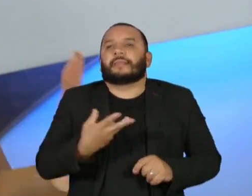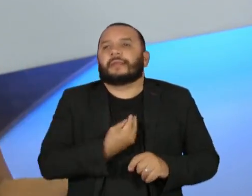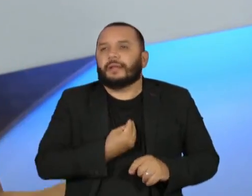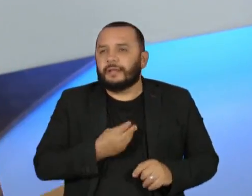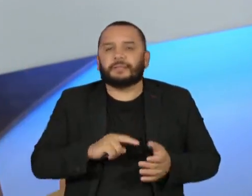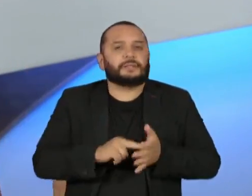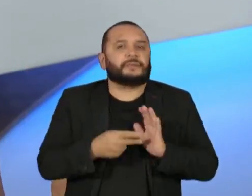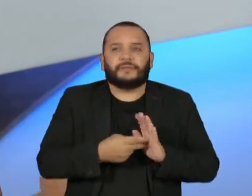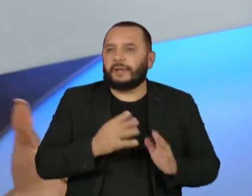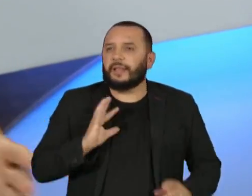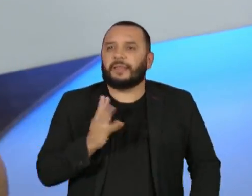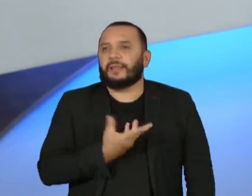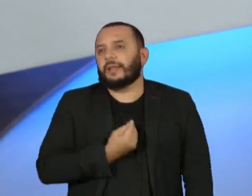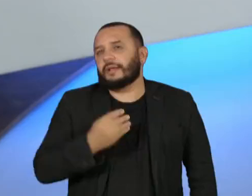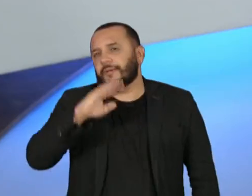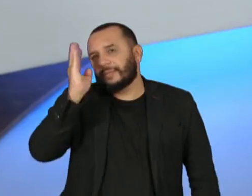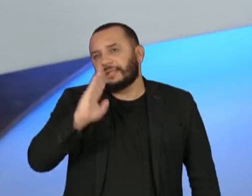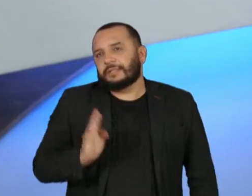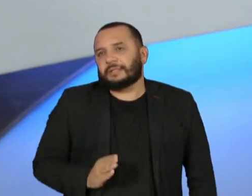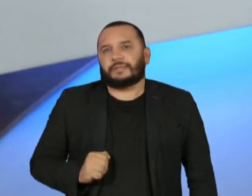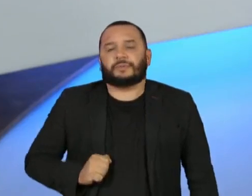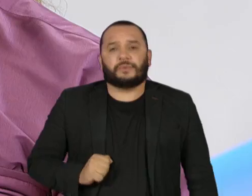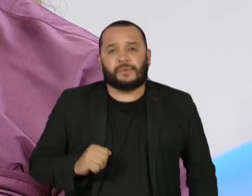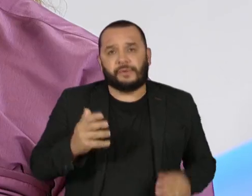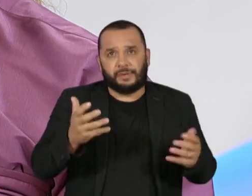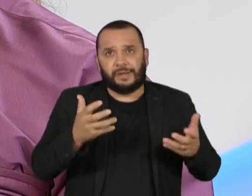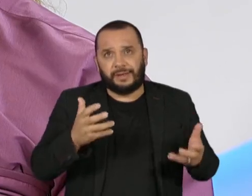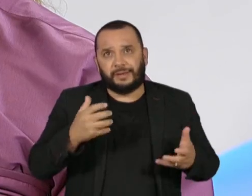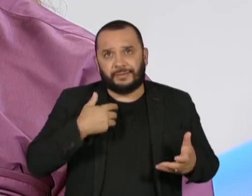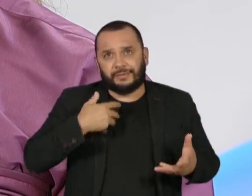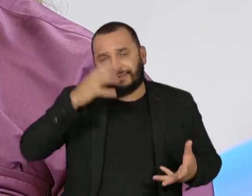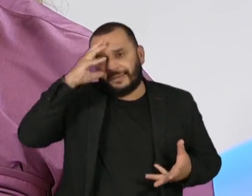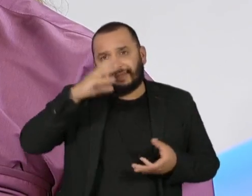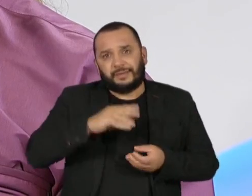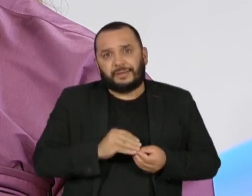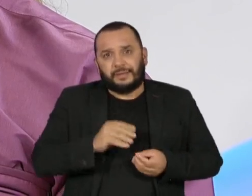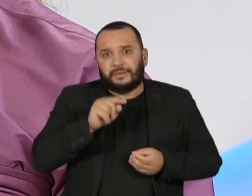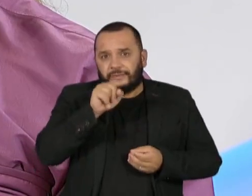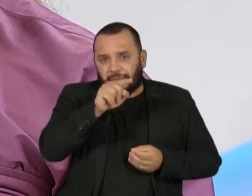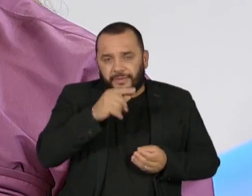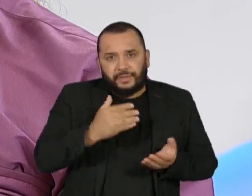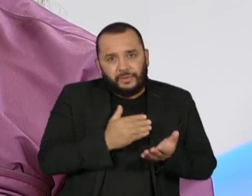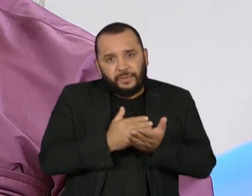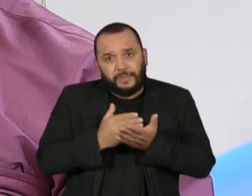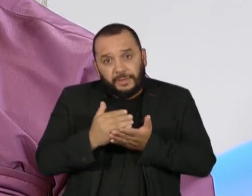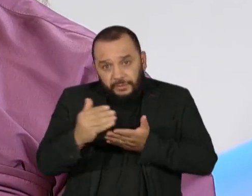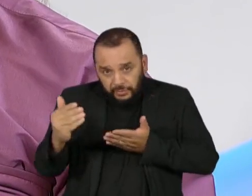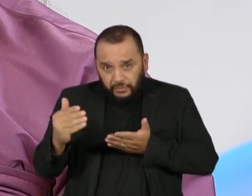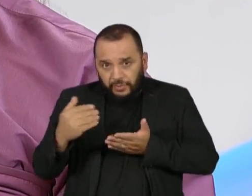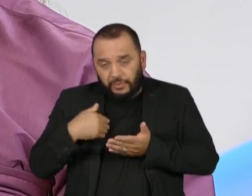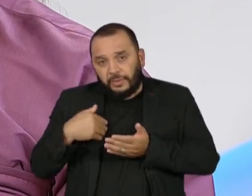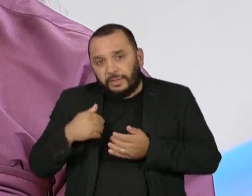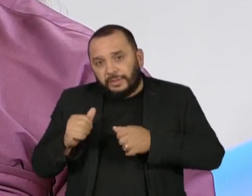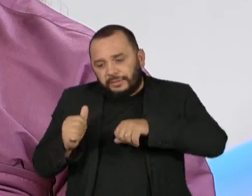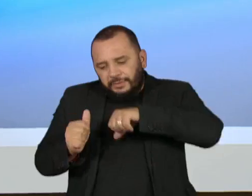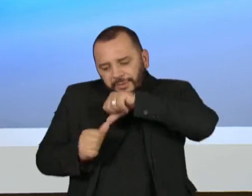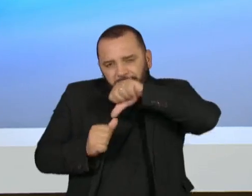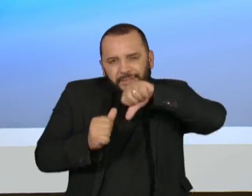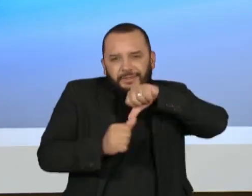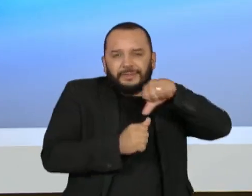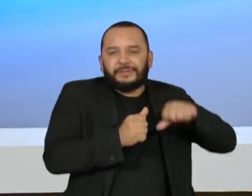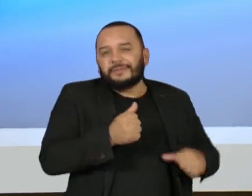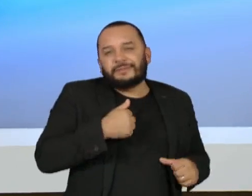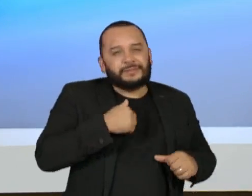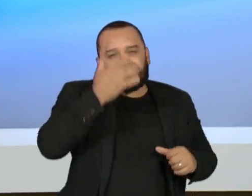trans, como é ser trans no Brasil. E eu quero entender se, do tempo que você começou pra cá, se você sente que esse